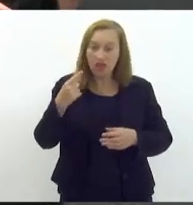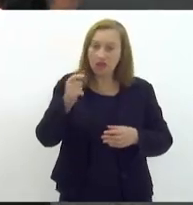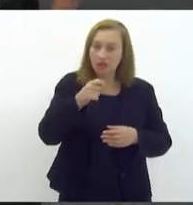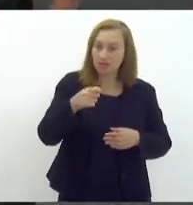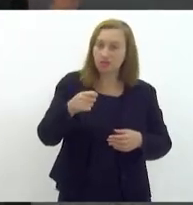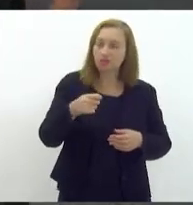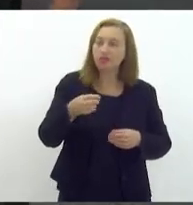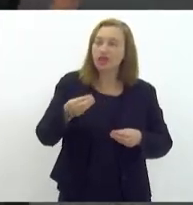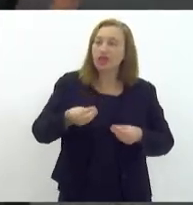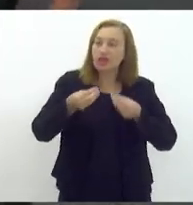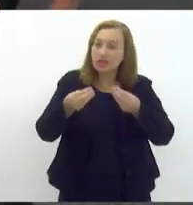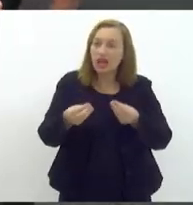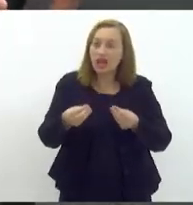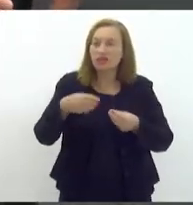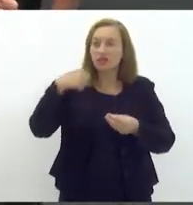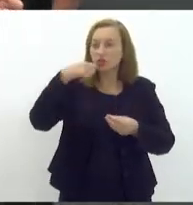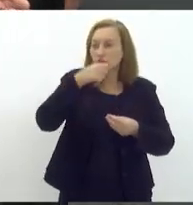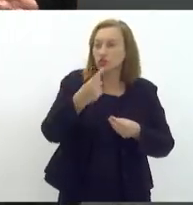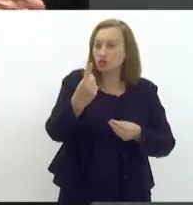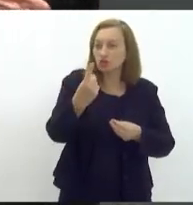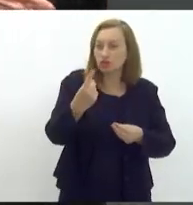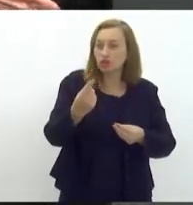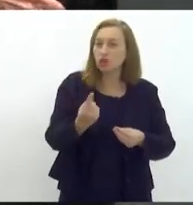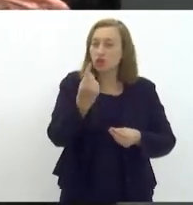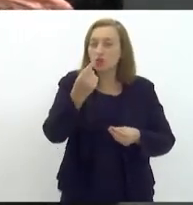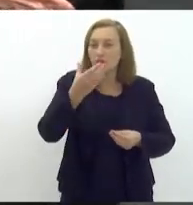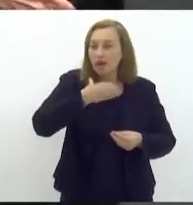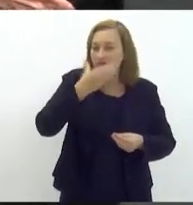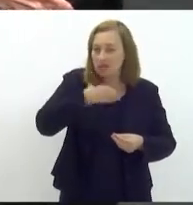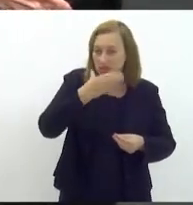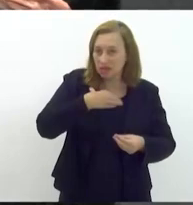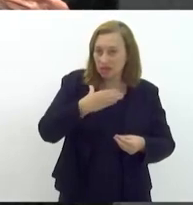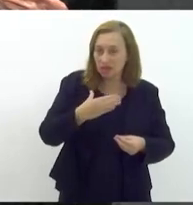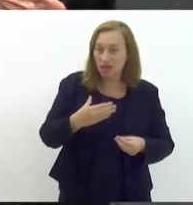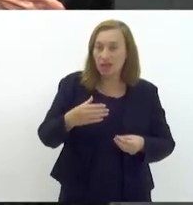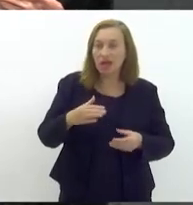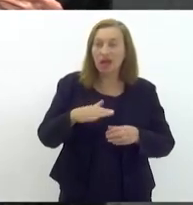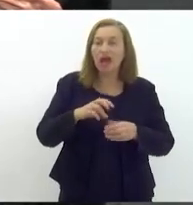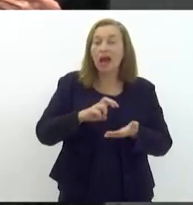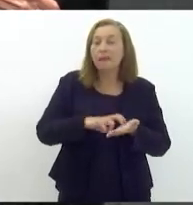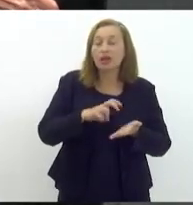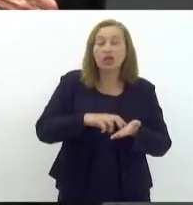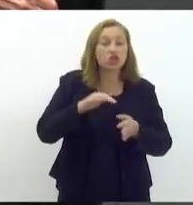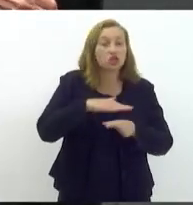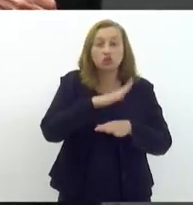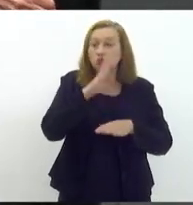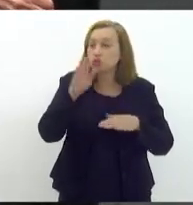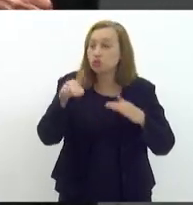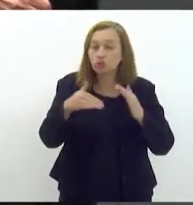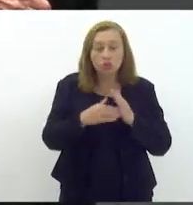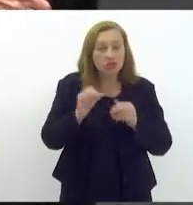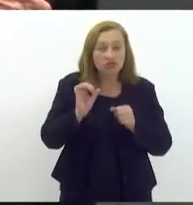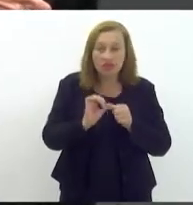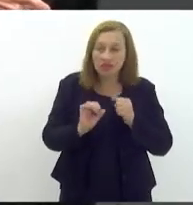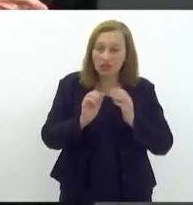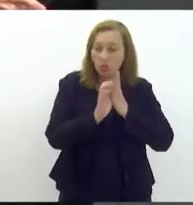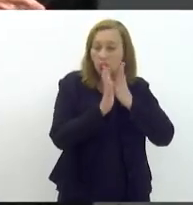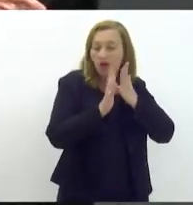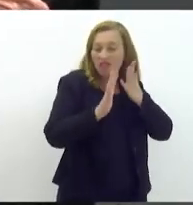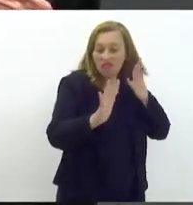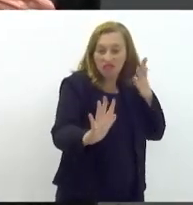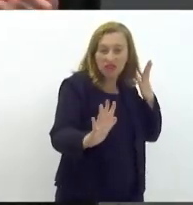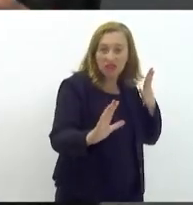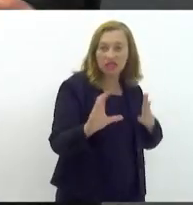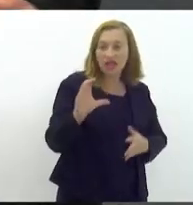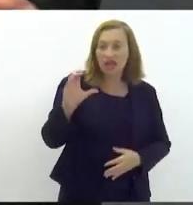dente e uma maçã. Moral da história, ficamos uma manhã inteira fazendo isso, a média de cáries,